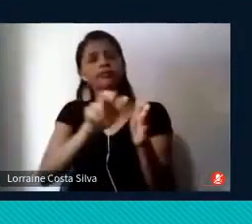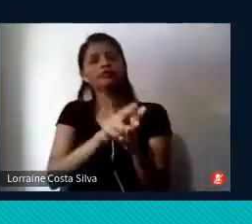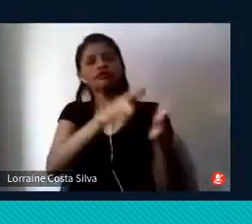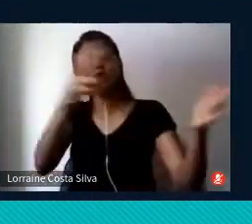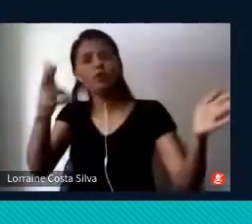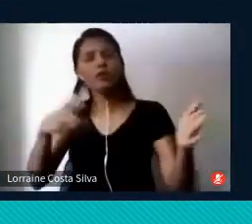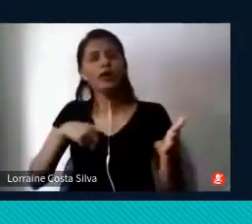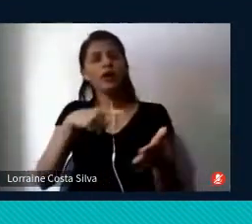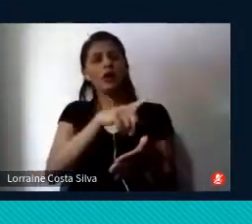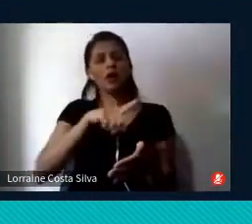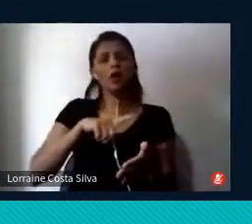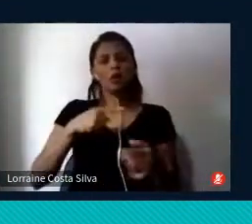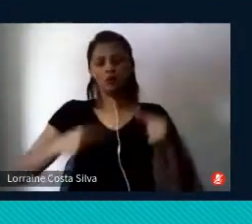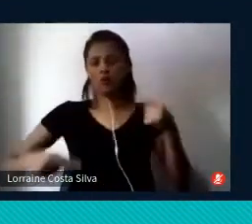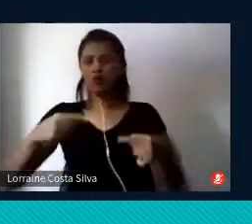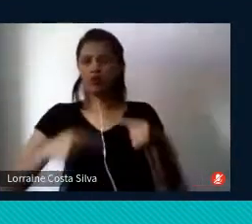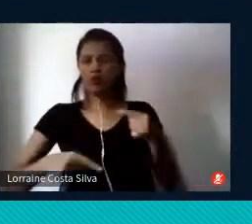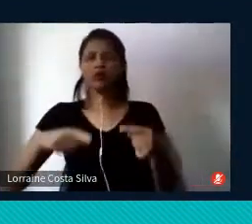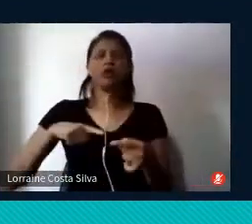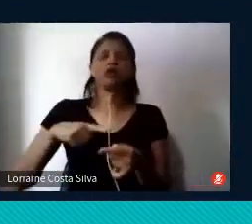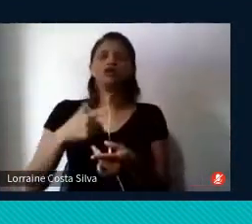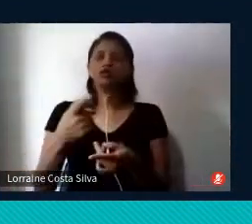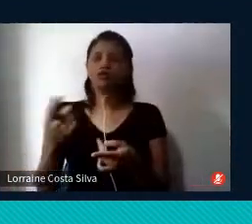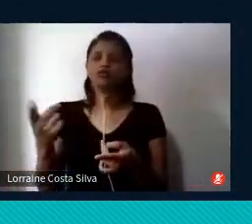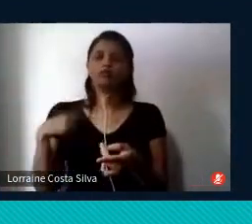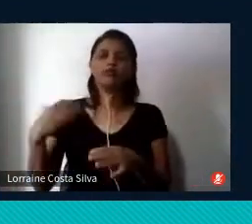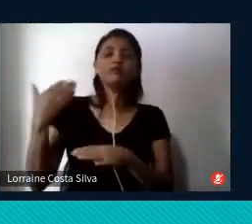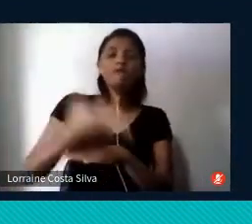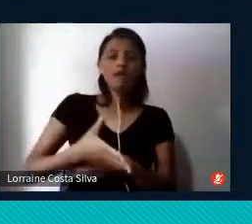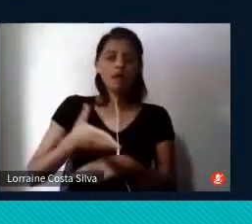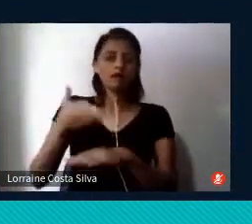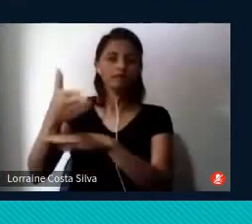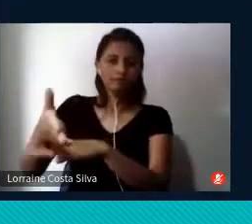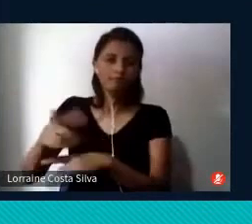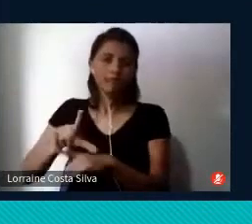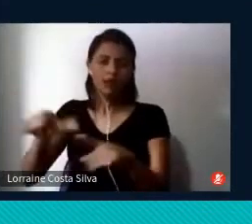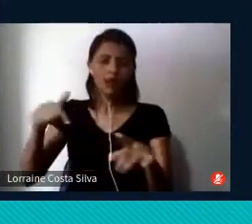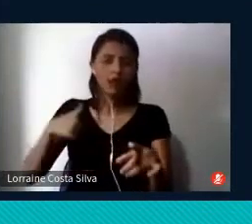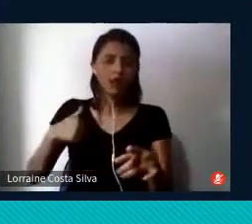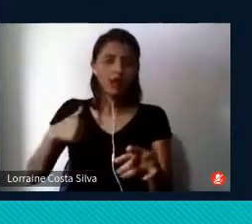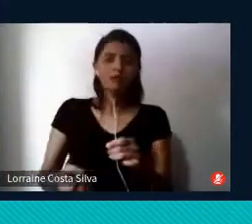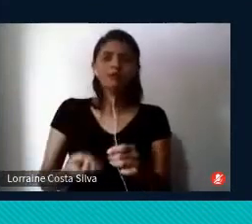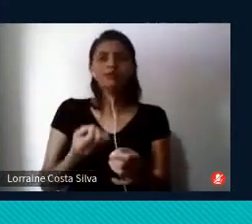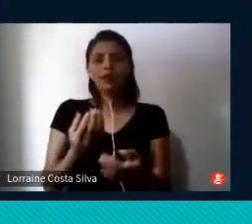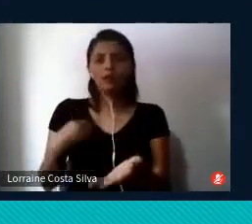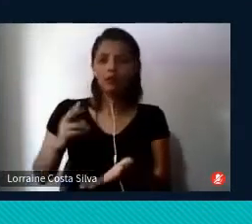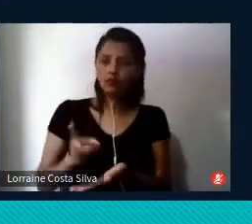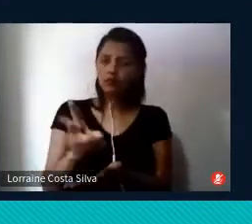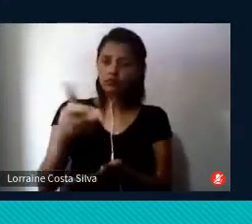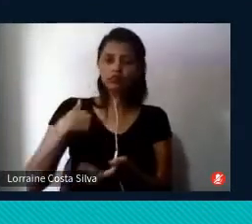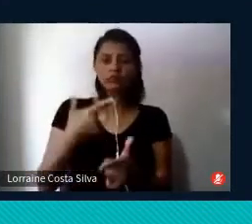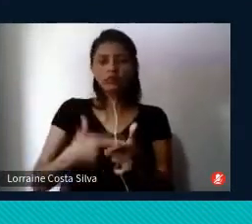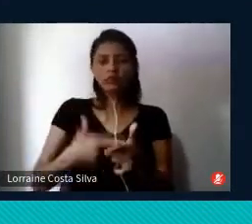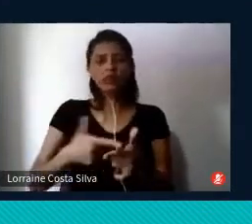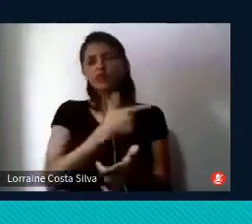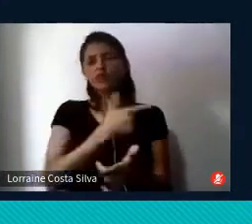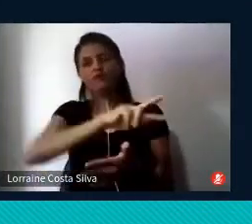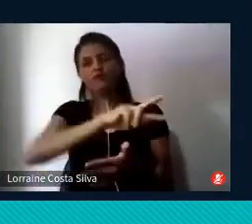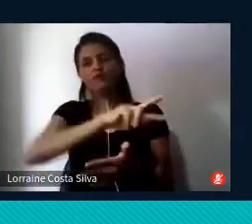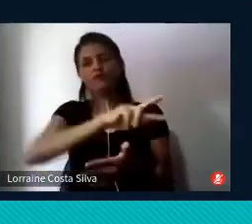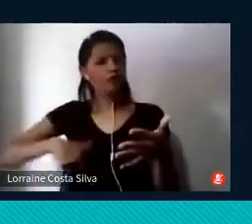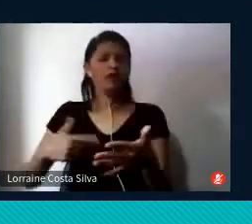que vão participar da promoção desse problema, por meio de uma série de operações, de uma situação que é